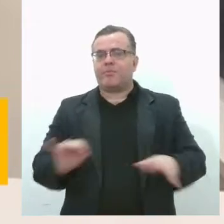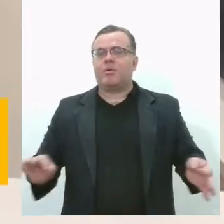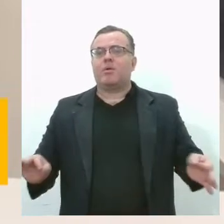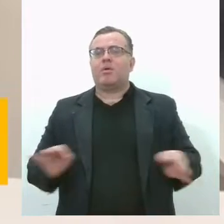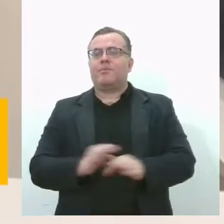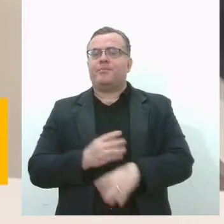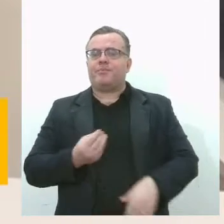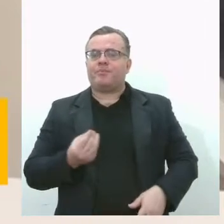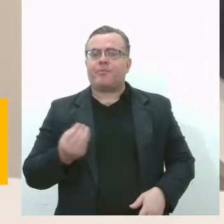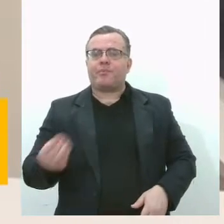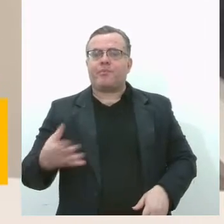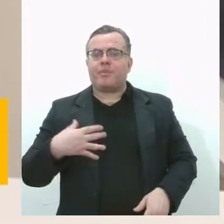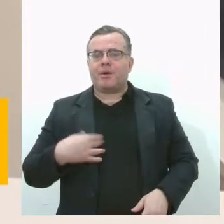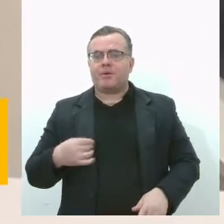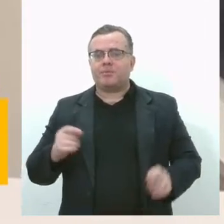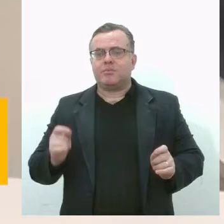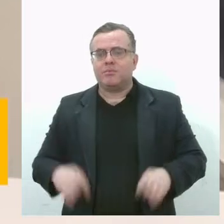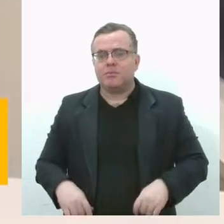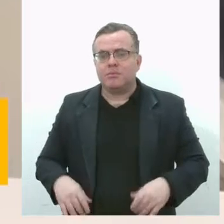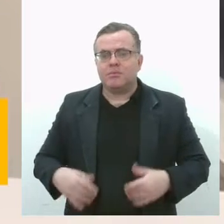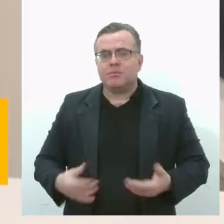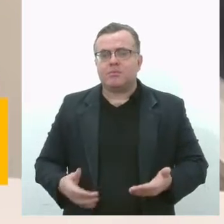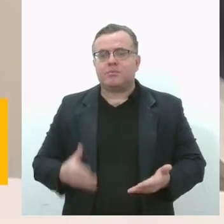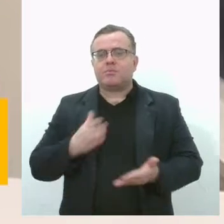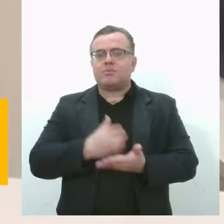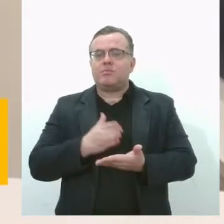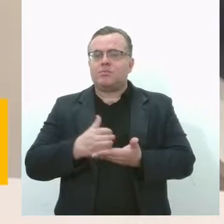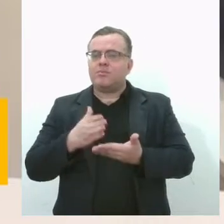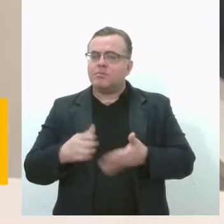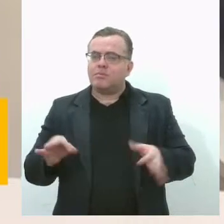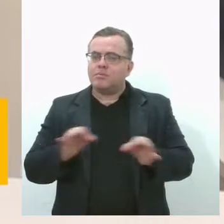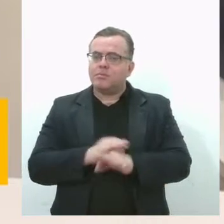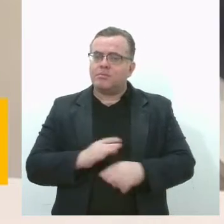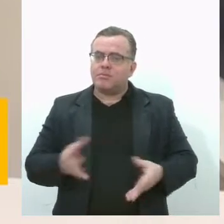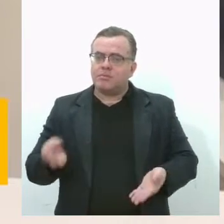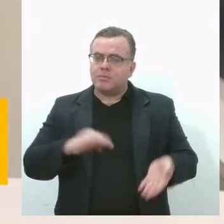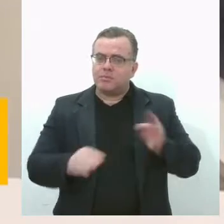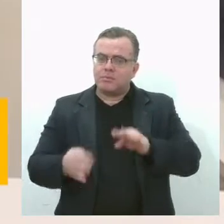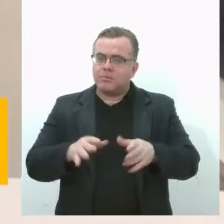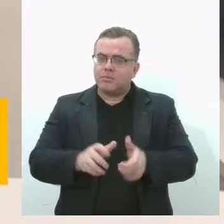já descascadas e cortadinhas, embaladas em um potinho fechado.